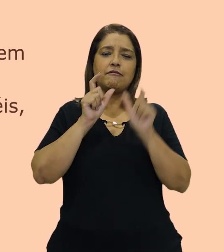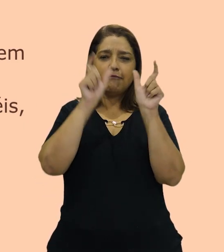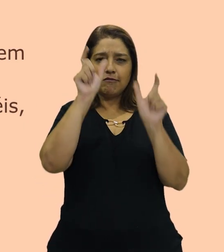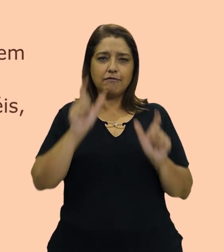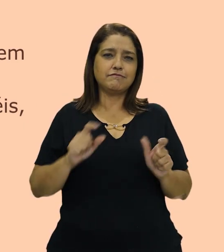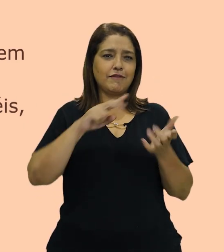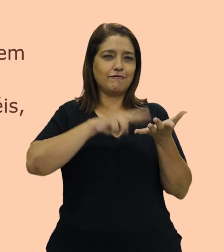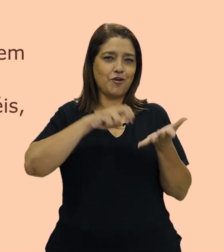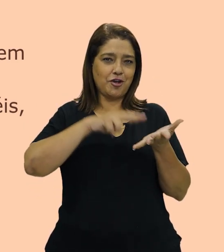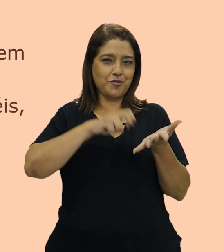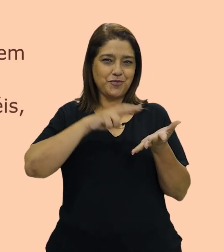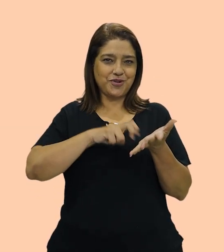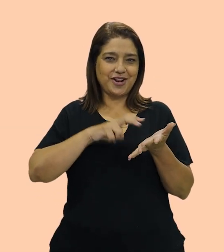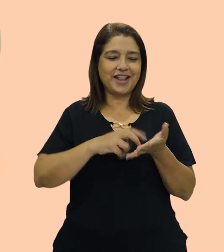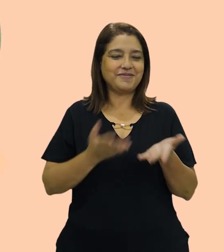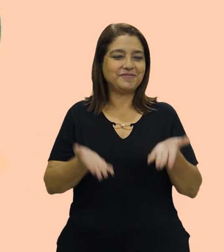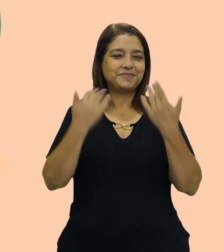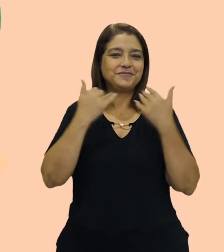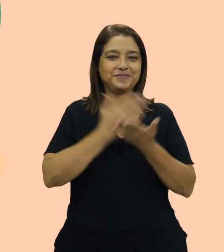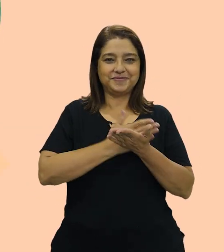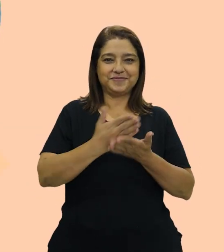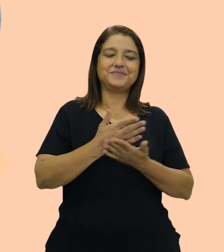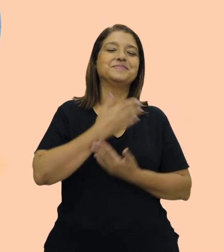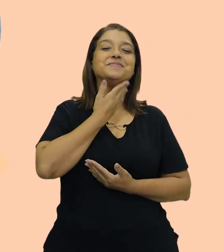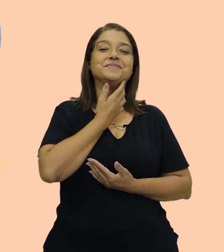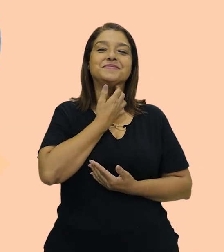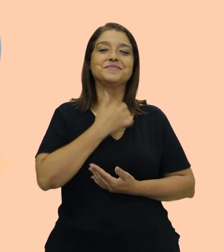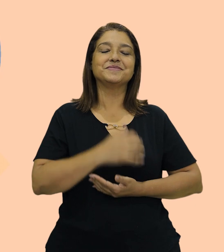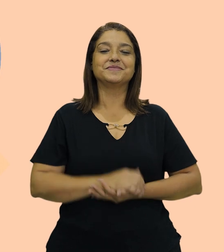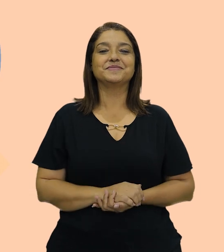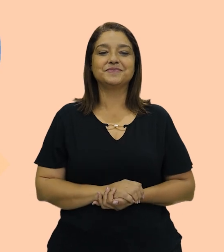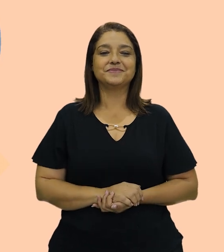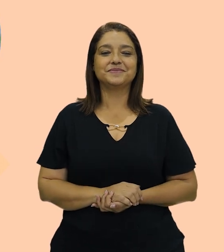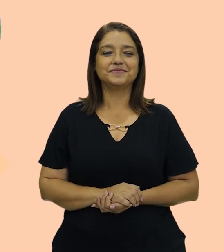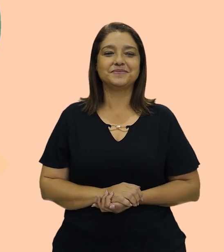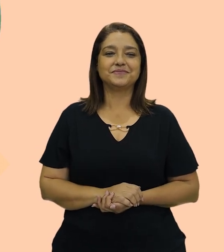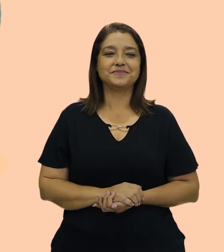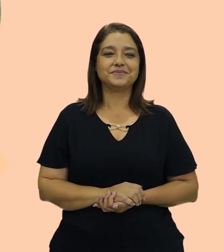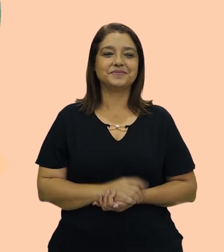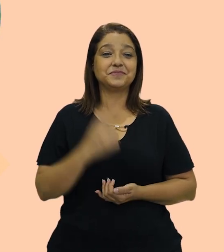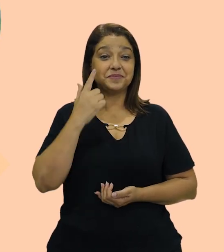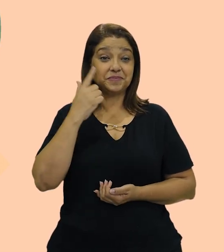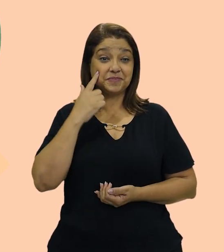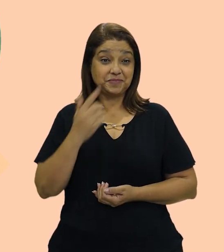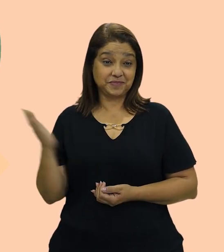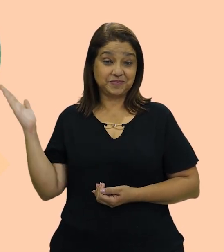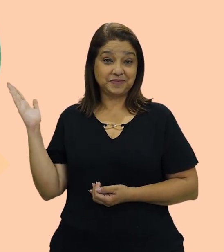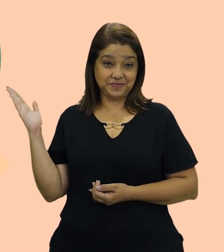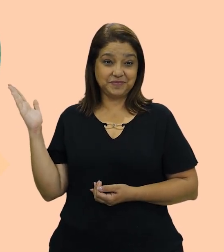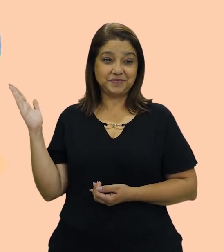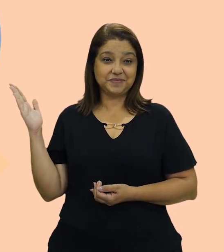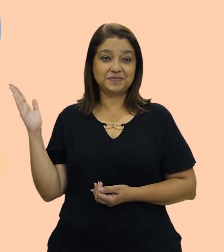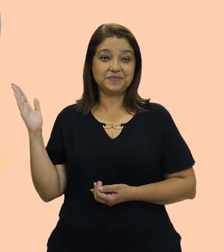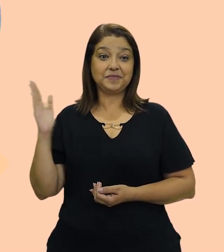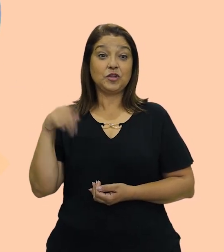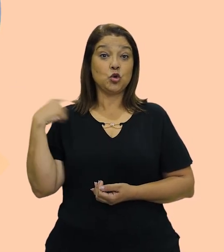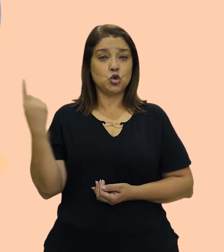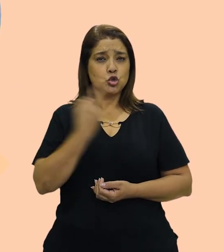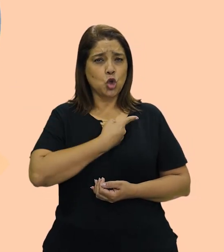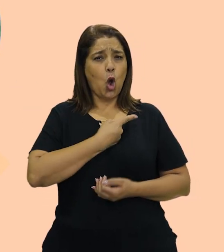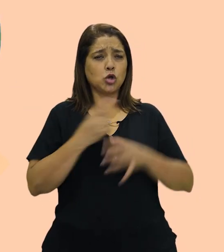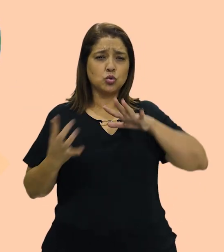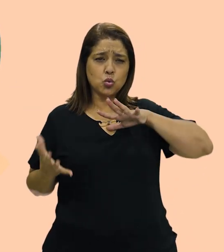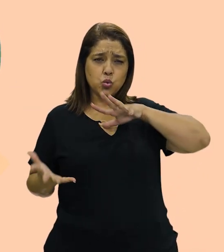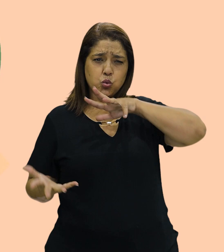bom? Vamos começar, então? In our bigger world, there are many communities, and one of